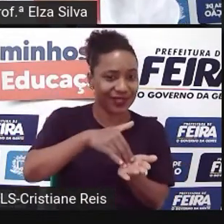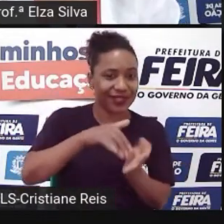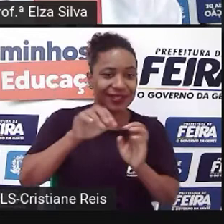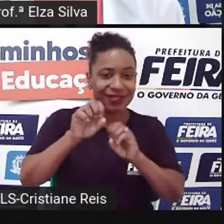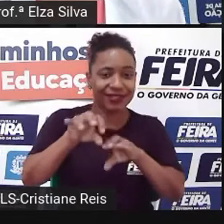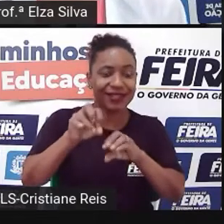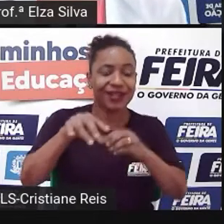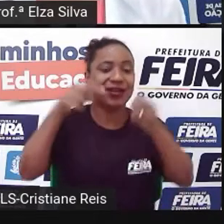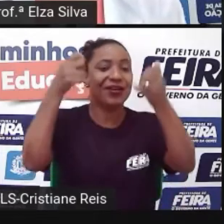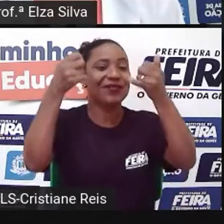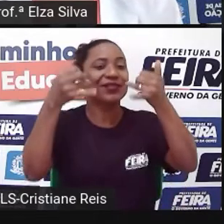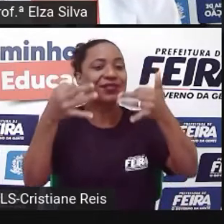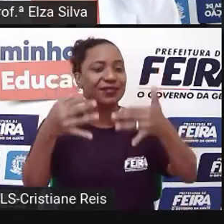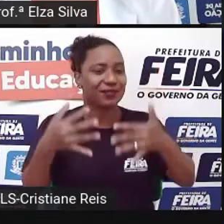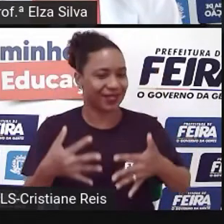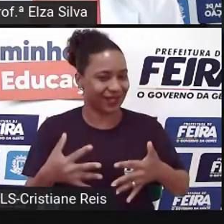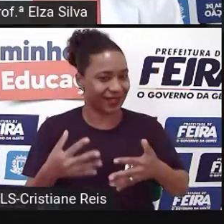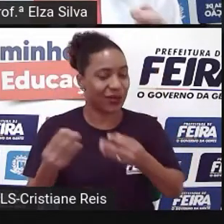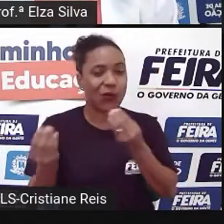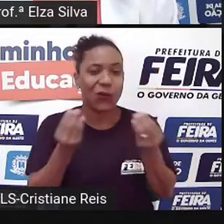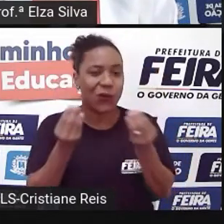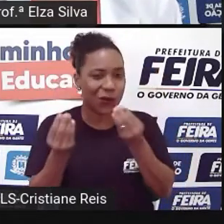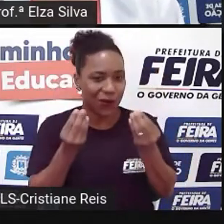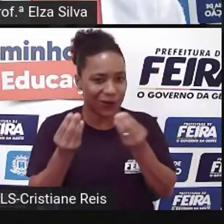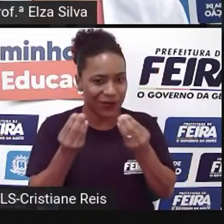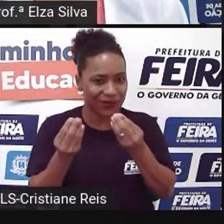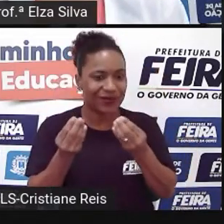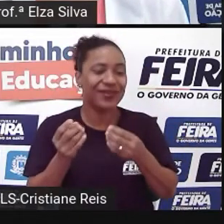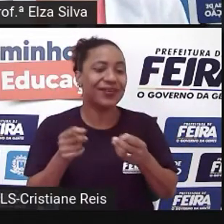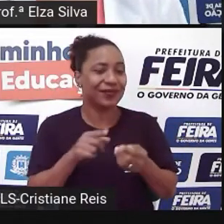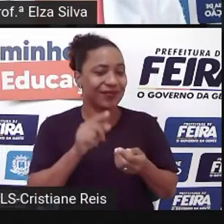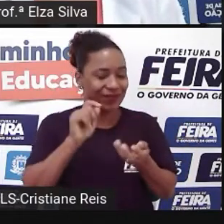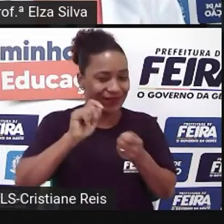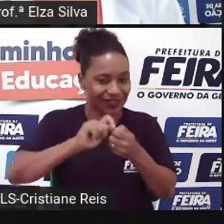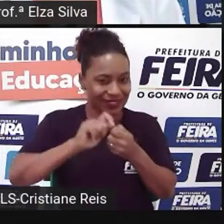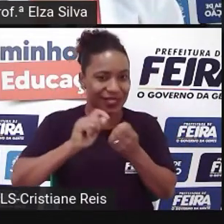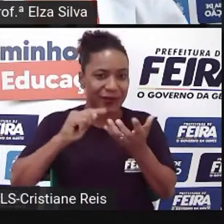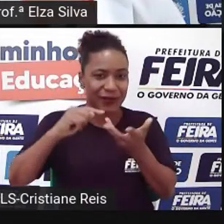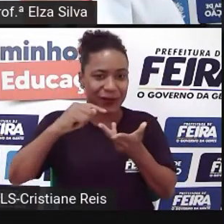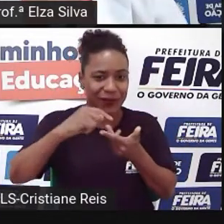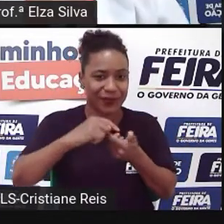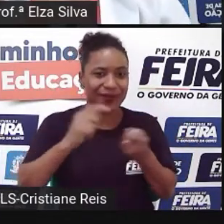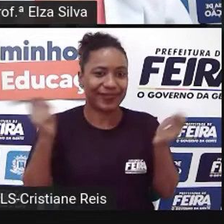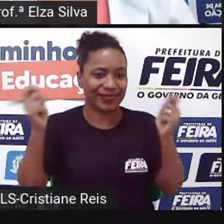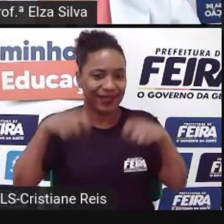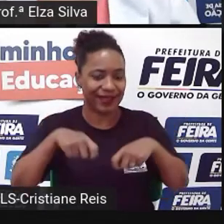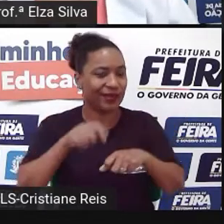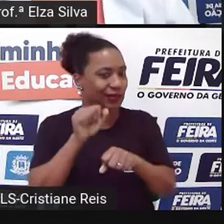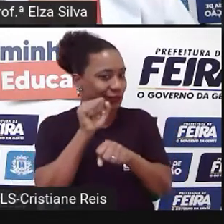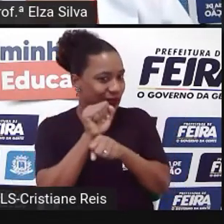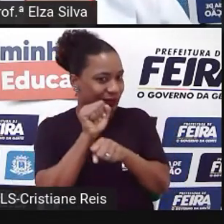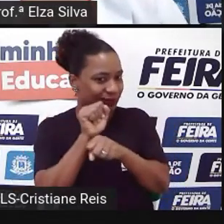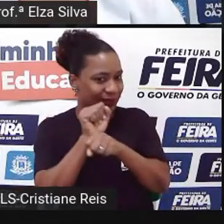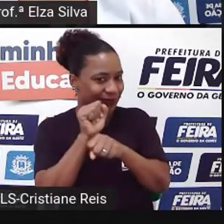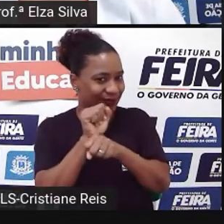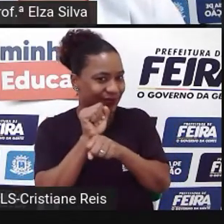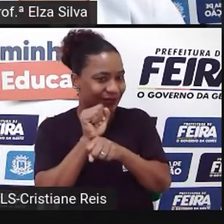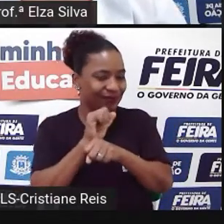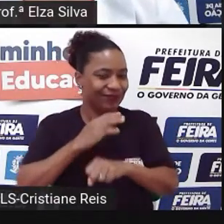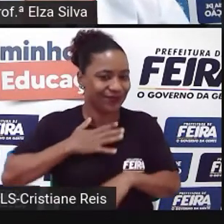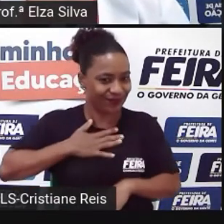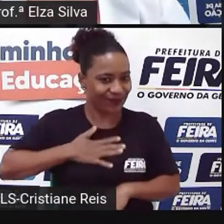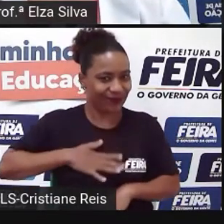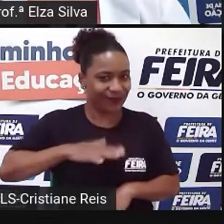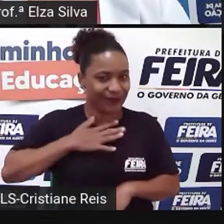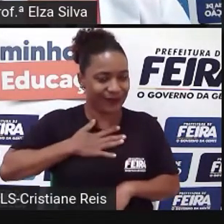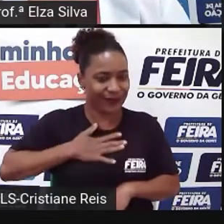para vocês esse desafio E como vocês devem realizar Just a moment please Students, só um minutinho